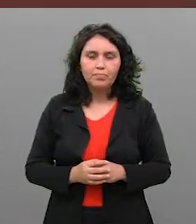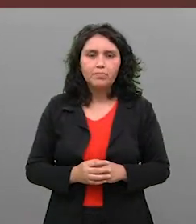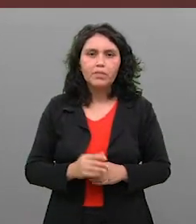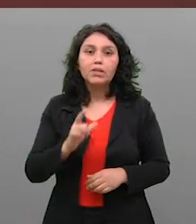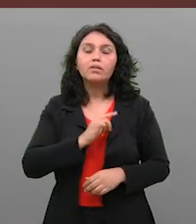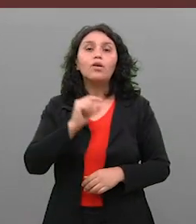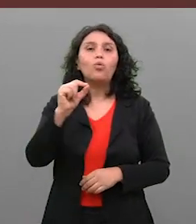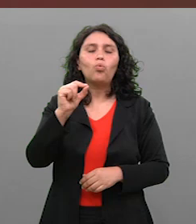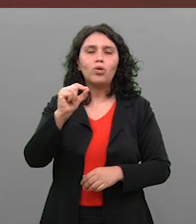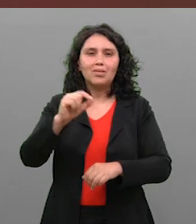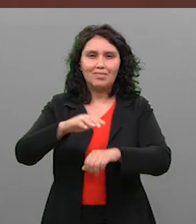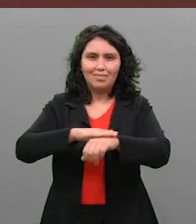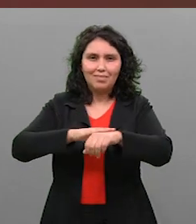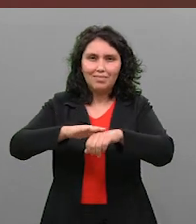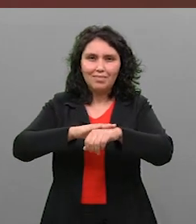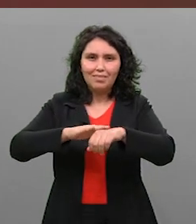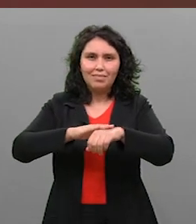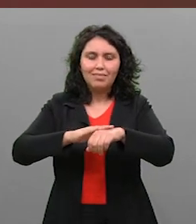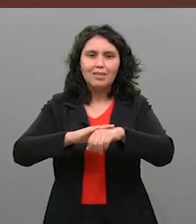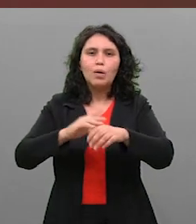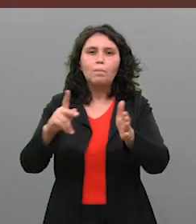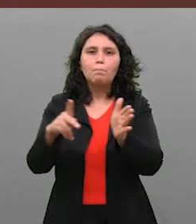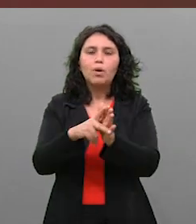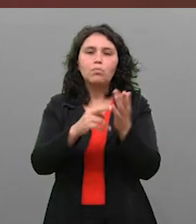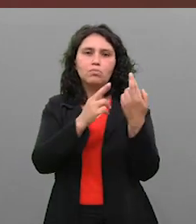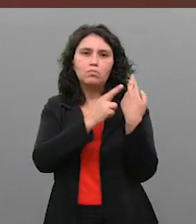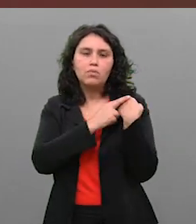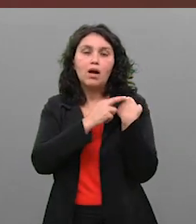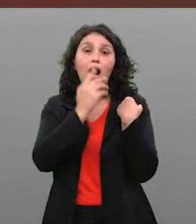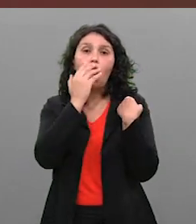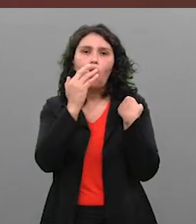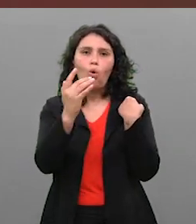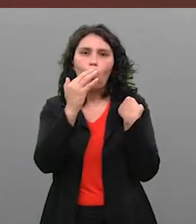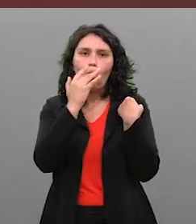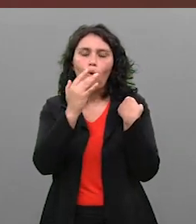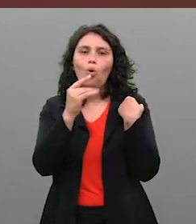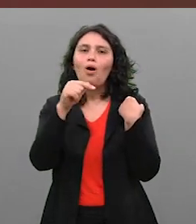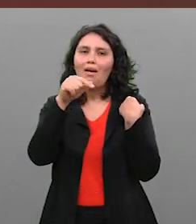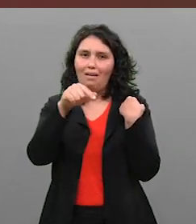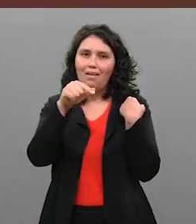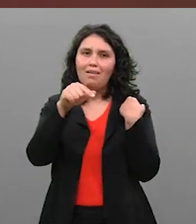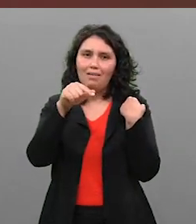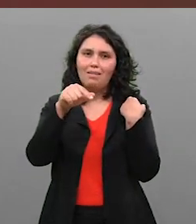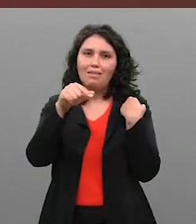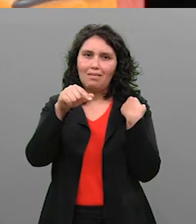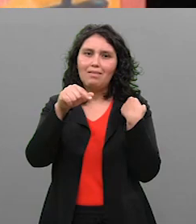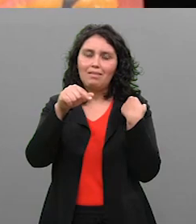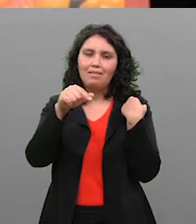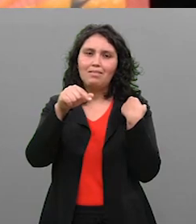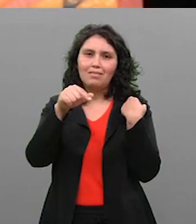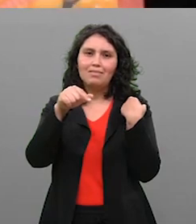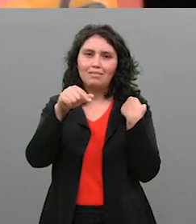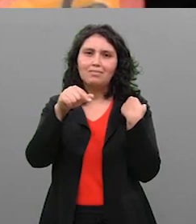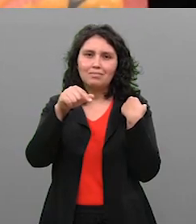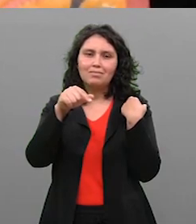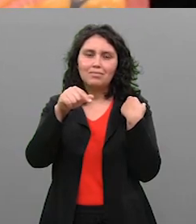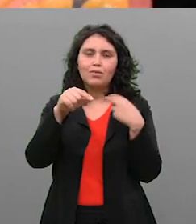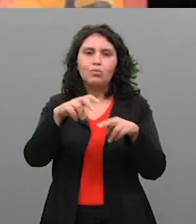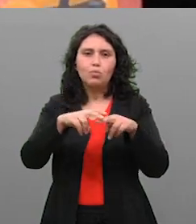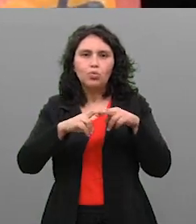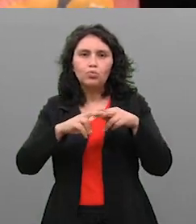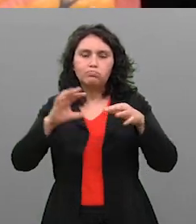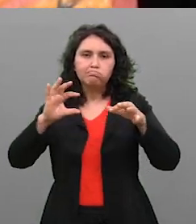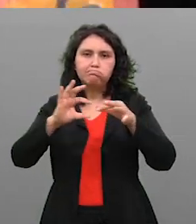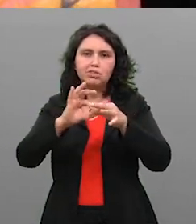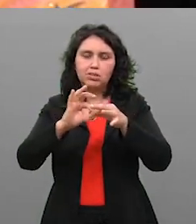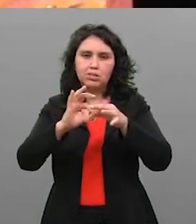os melanócitos, que são as células que dão cor à nossa pele, eles ficam aqui, onde está essa parte ondulada,